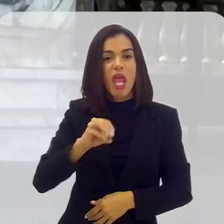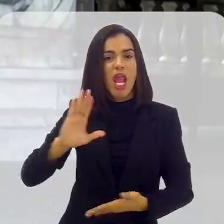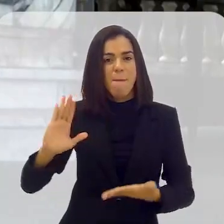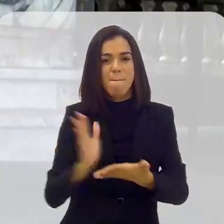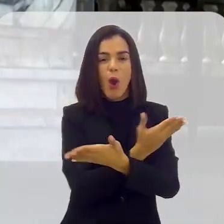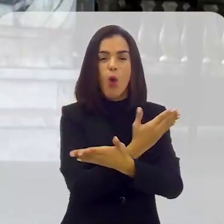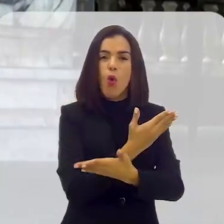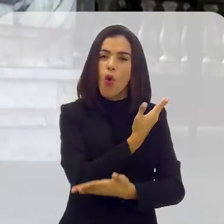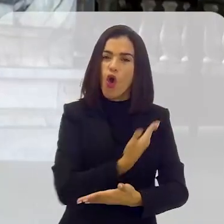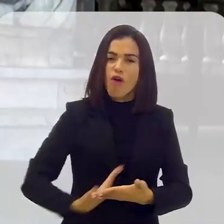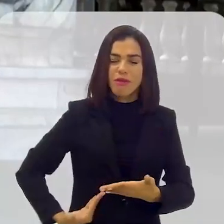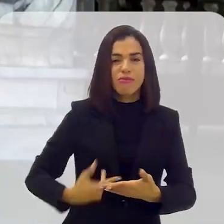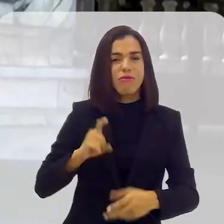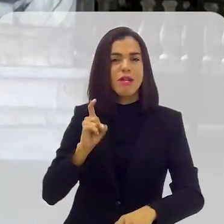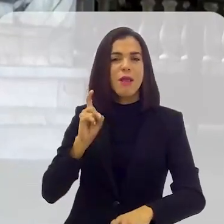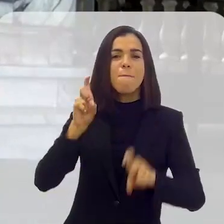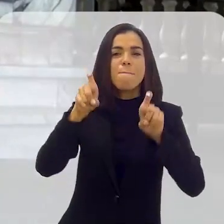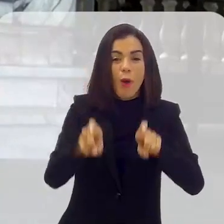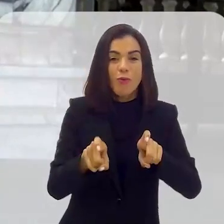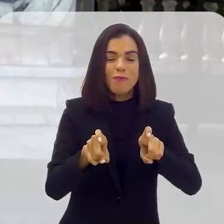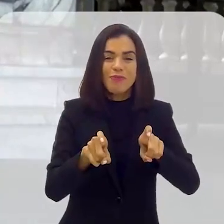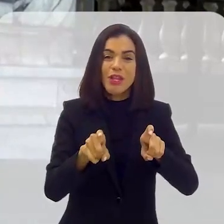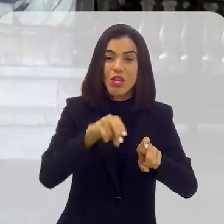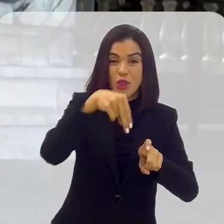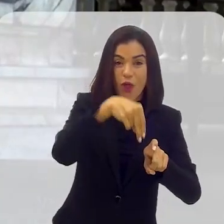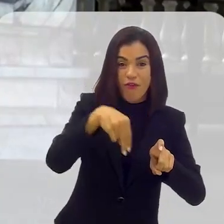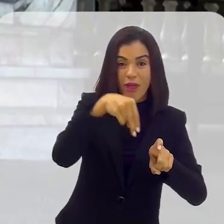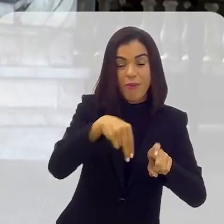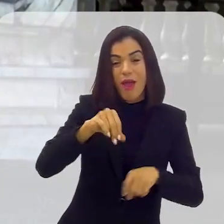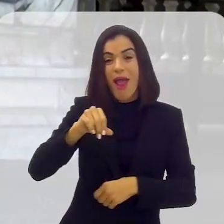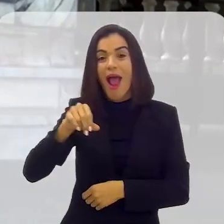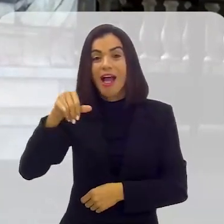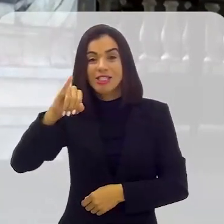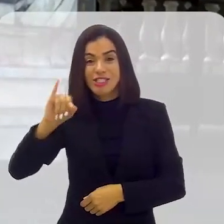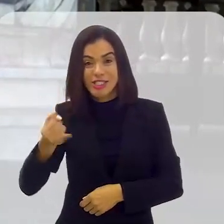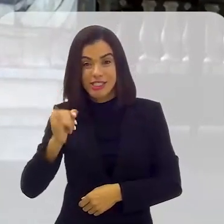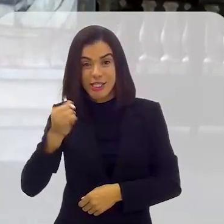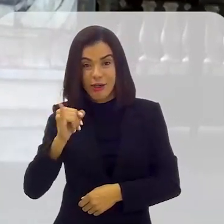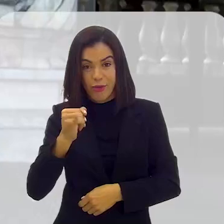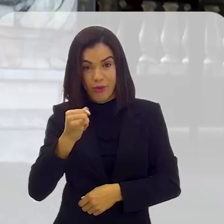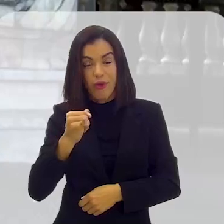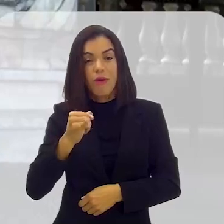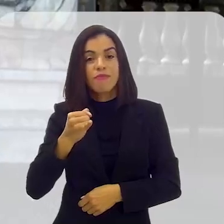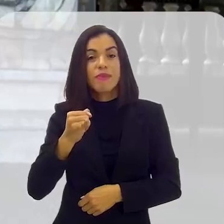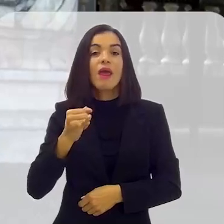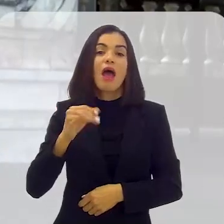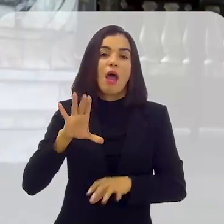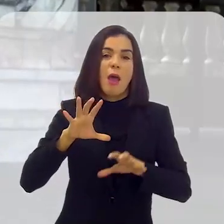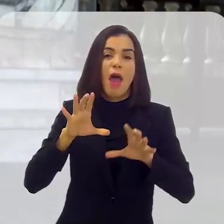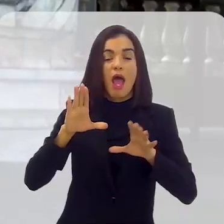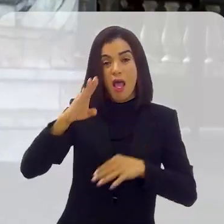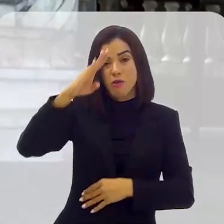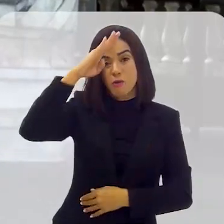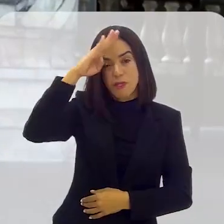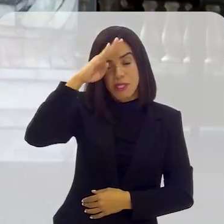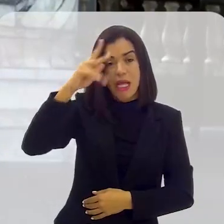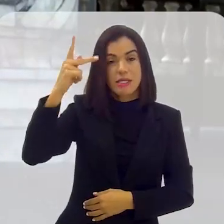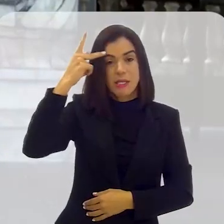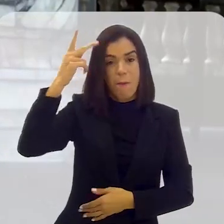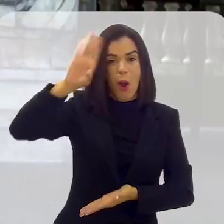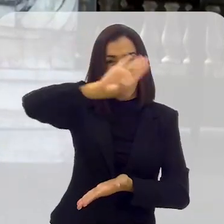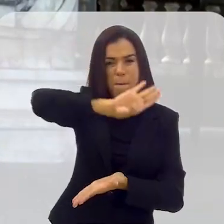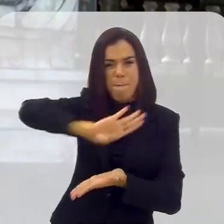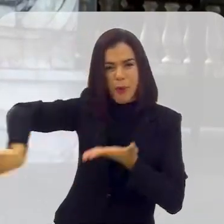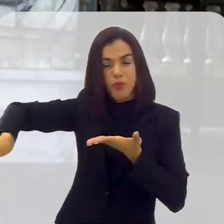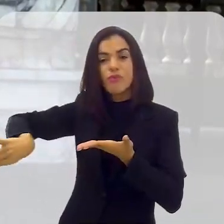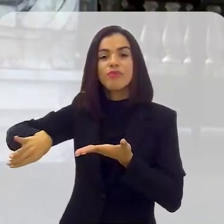governo geral, governou de novembro até fevereiro, foi deposto pelas tropas de São Paulo, que não deviam gostar da